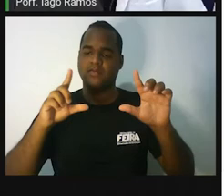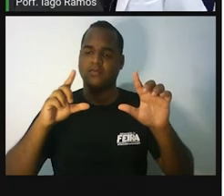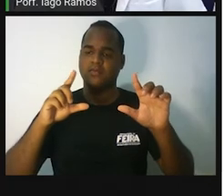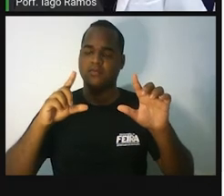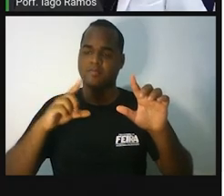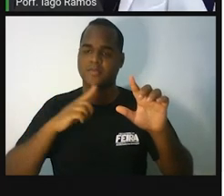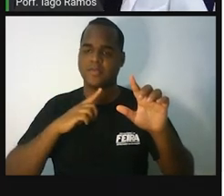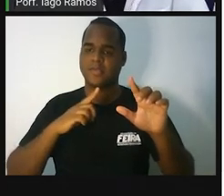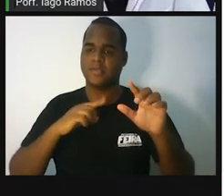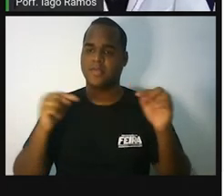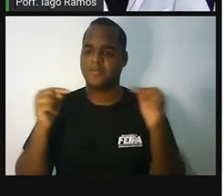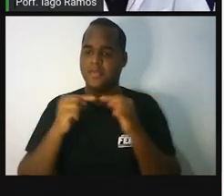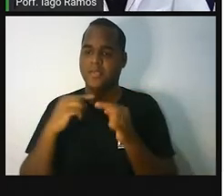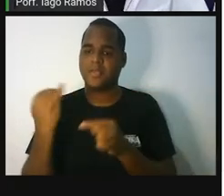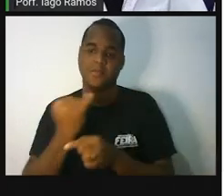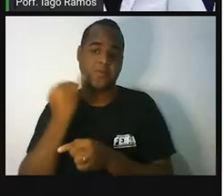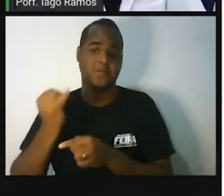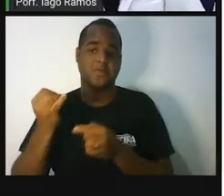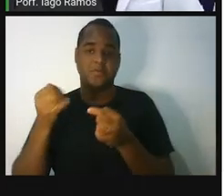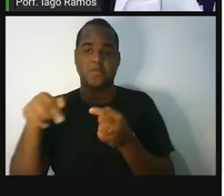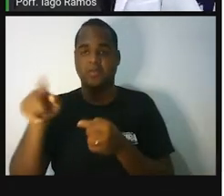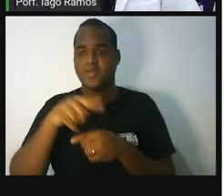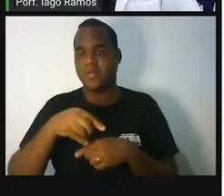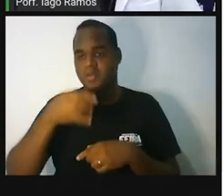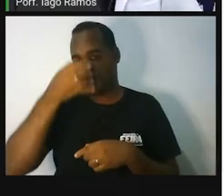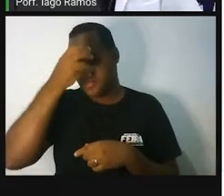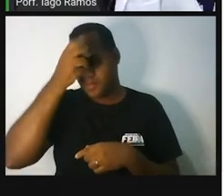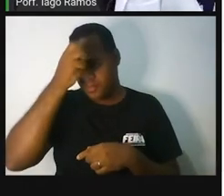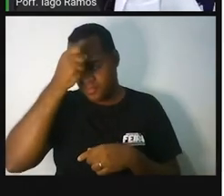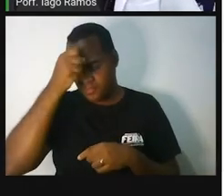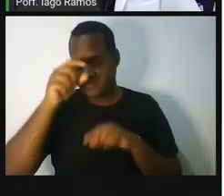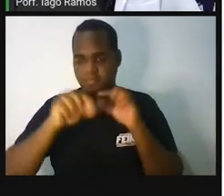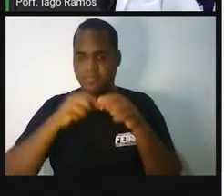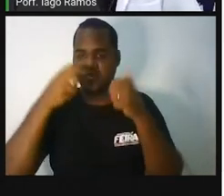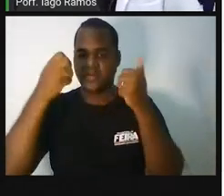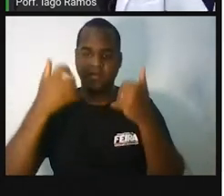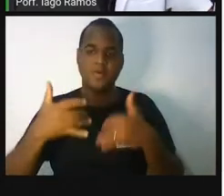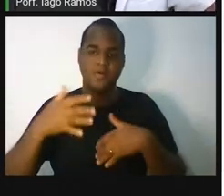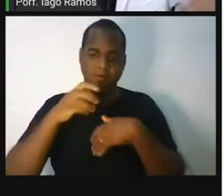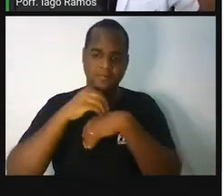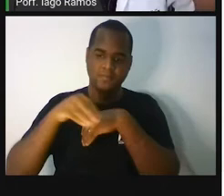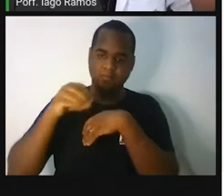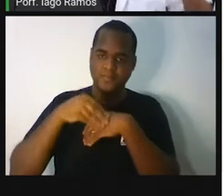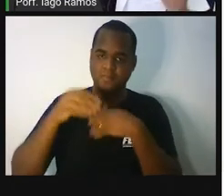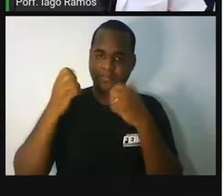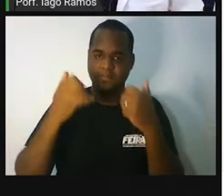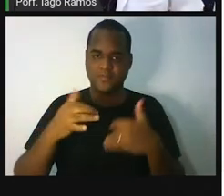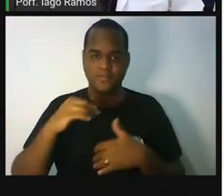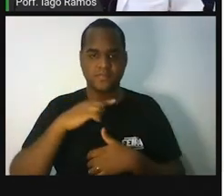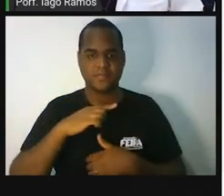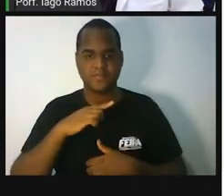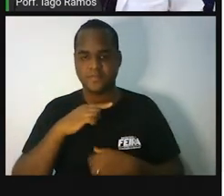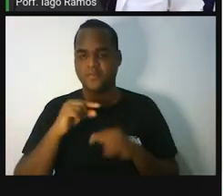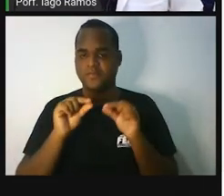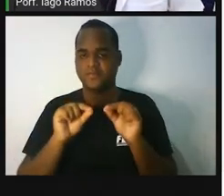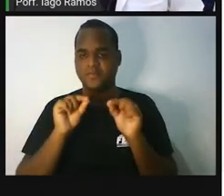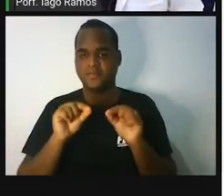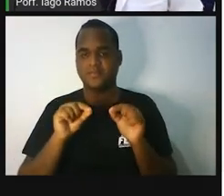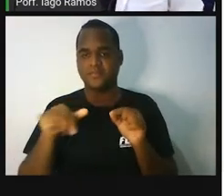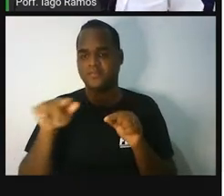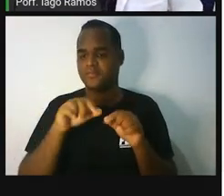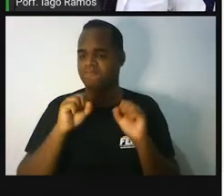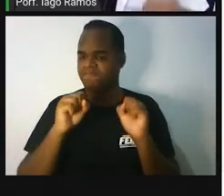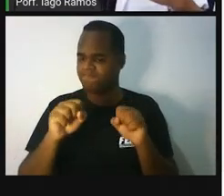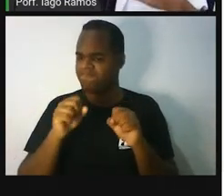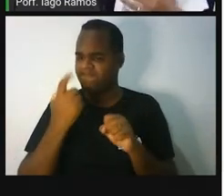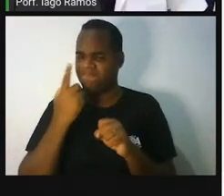ser muito importantes para a gente fazer isso aí, tá bom? Então, segue os passos que eu vou fazer